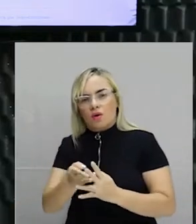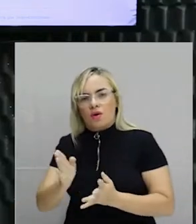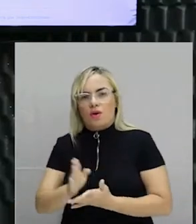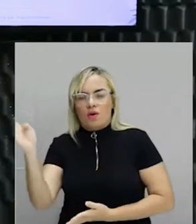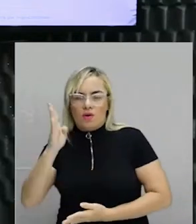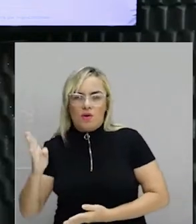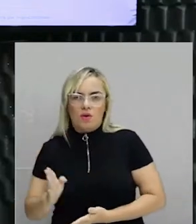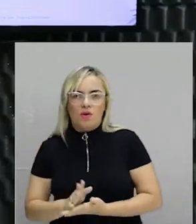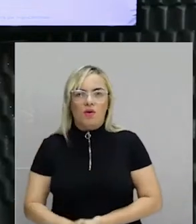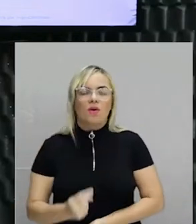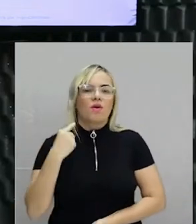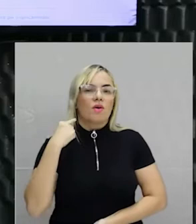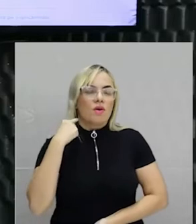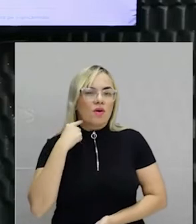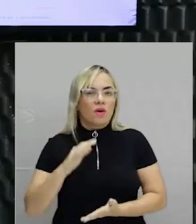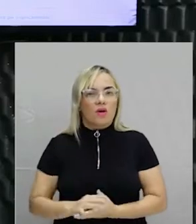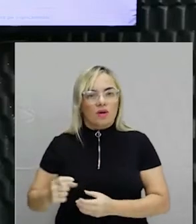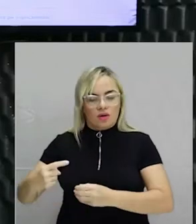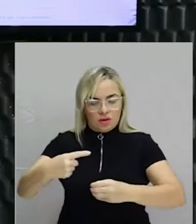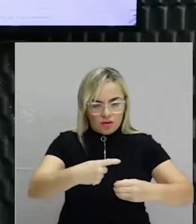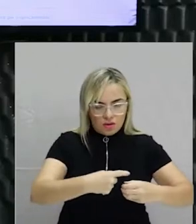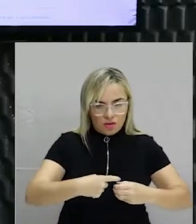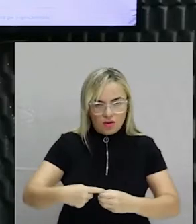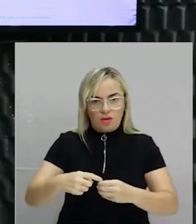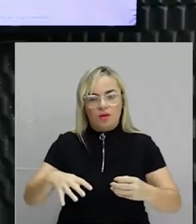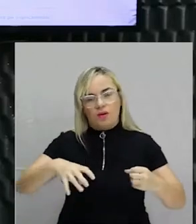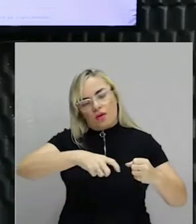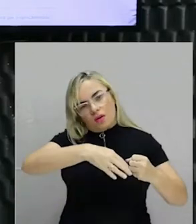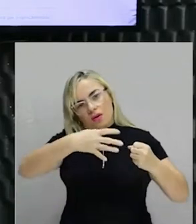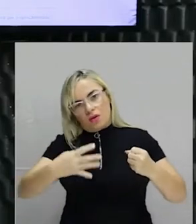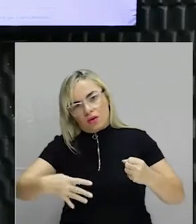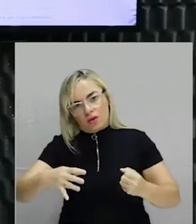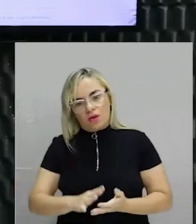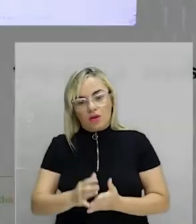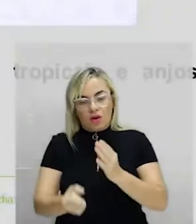em uma cidade chamada Ouro Preto, que originalmente foi chamada de Vila Rica.